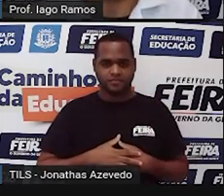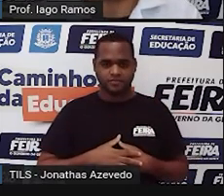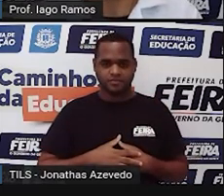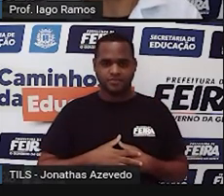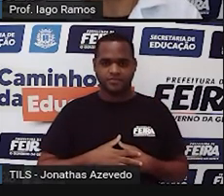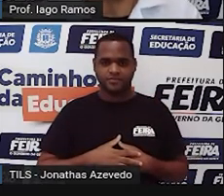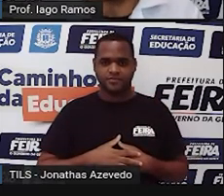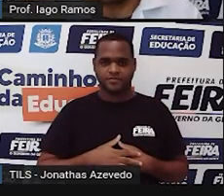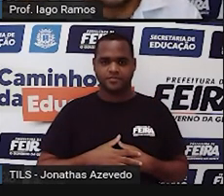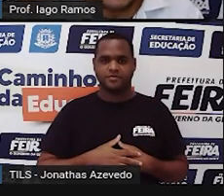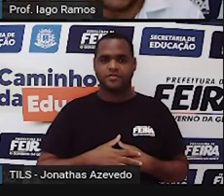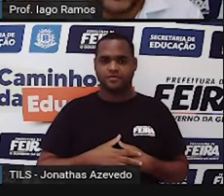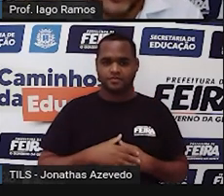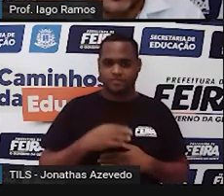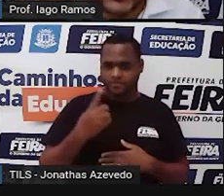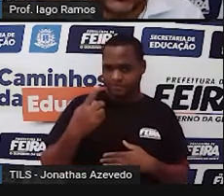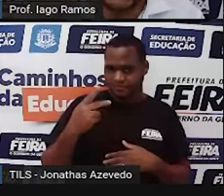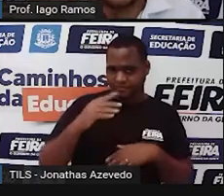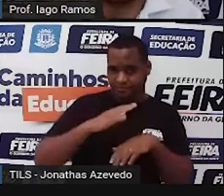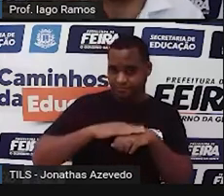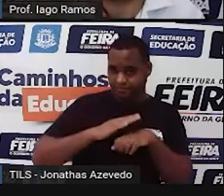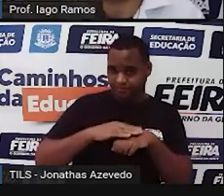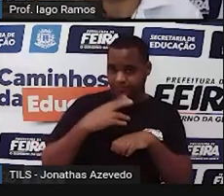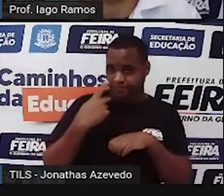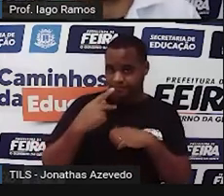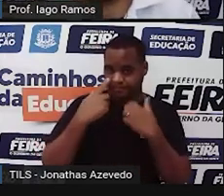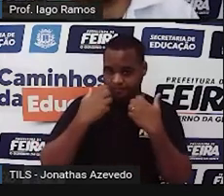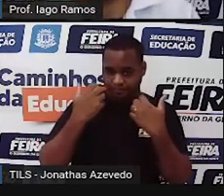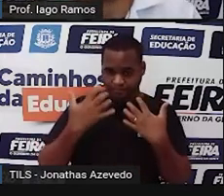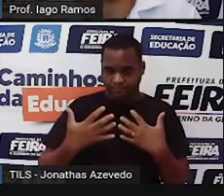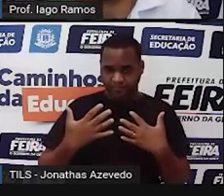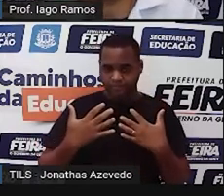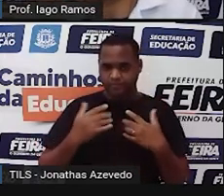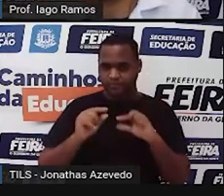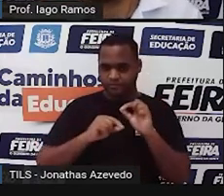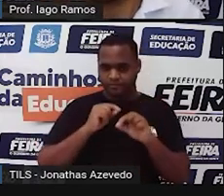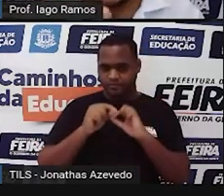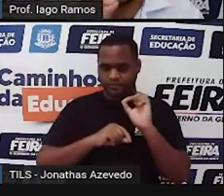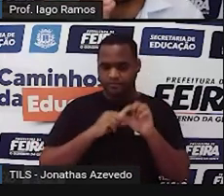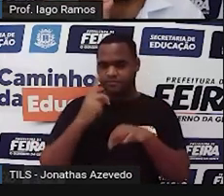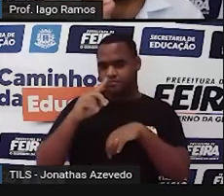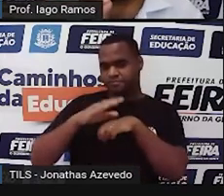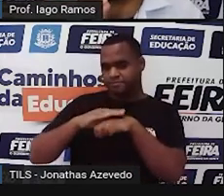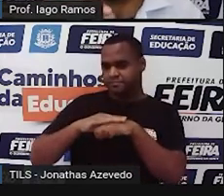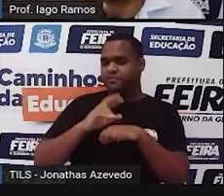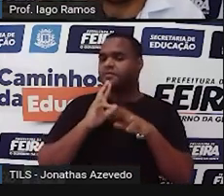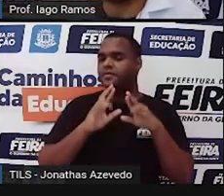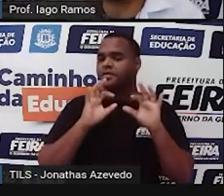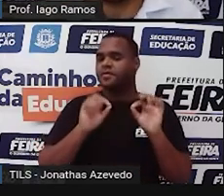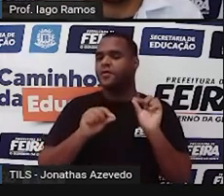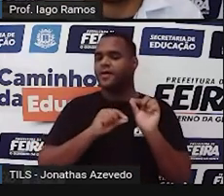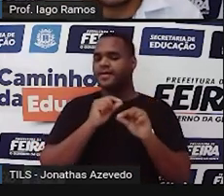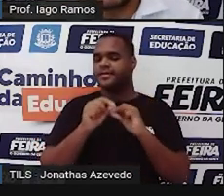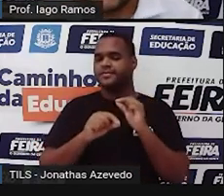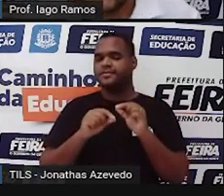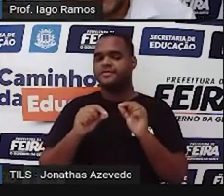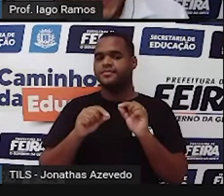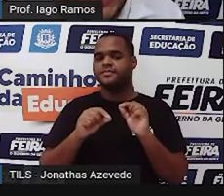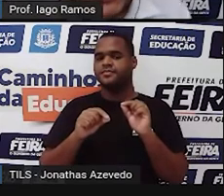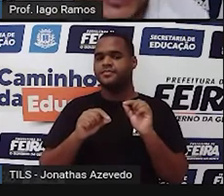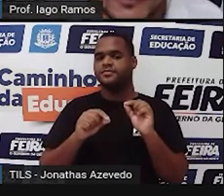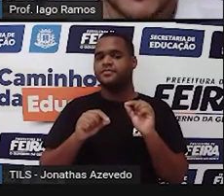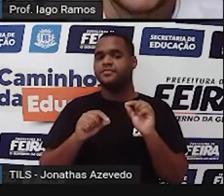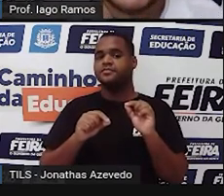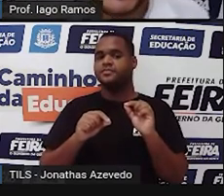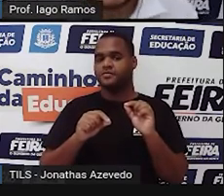Porque agora, agora é sua vez. Né? Agora é você quem vai fazer. Aquele momento da aula que eu vou